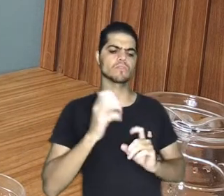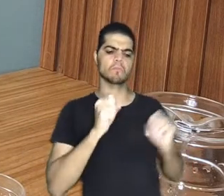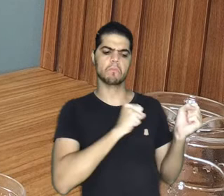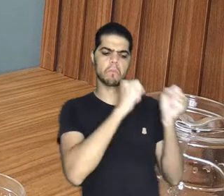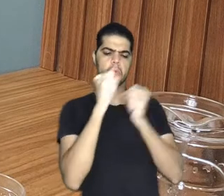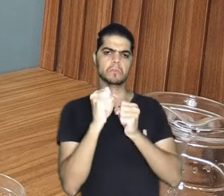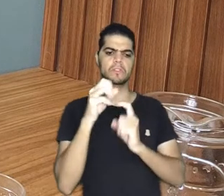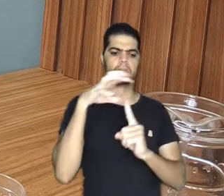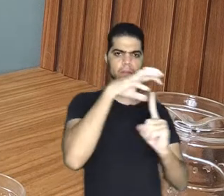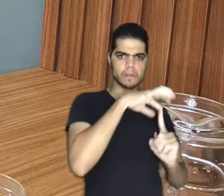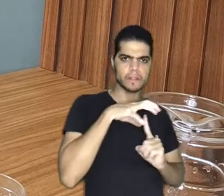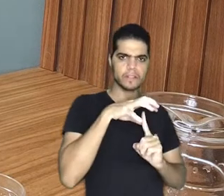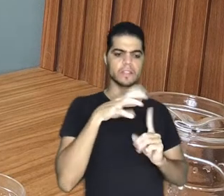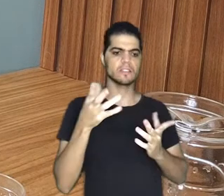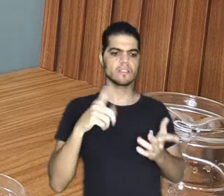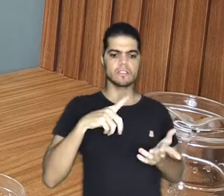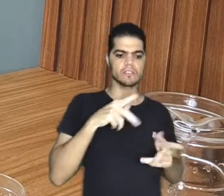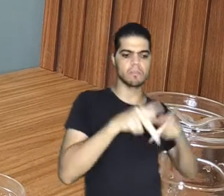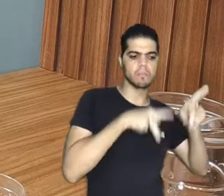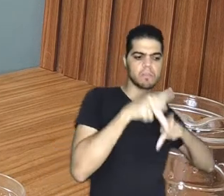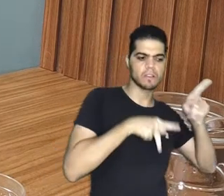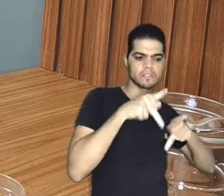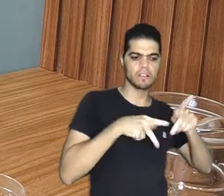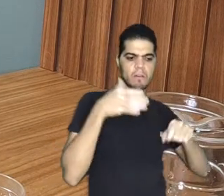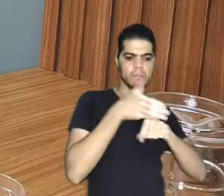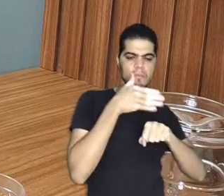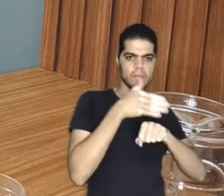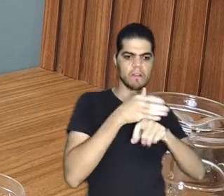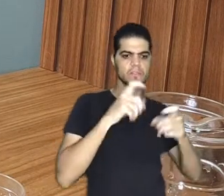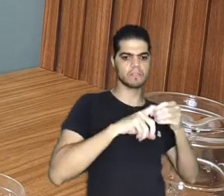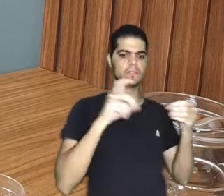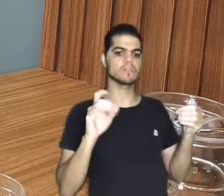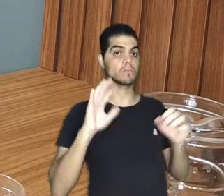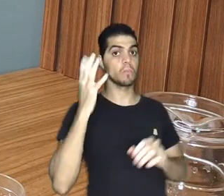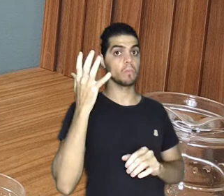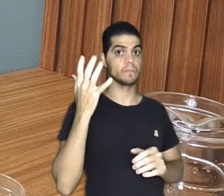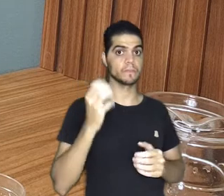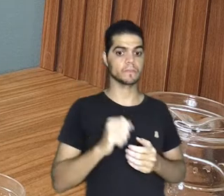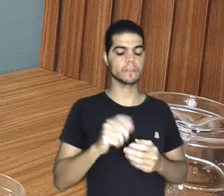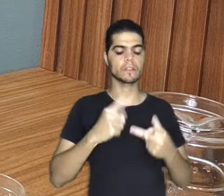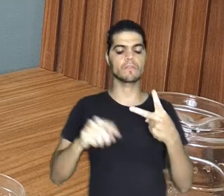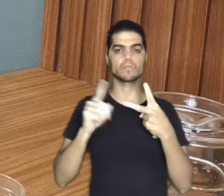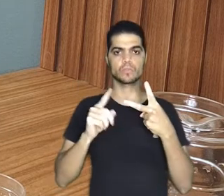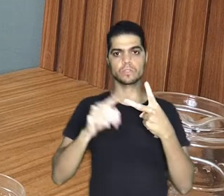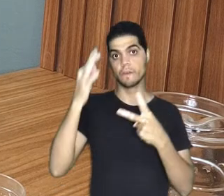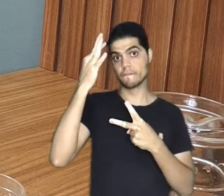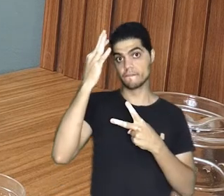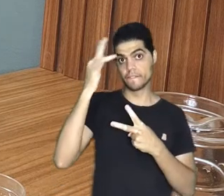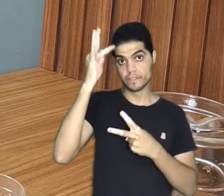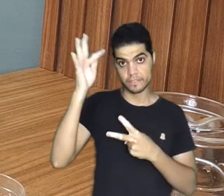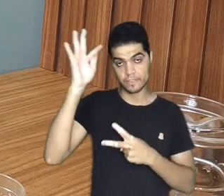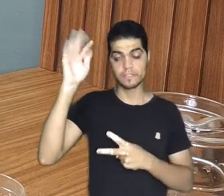não na participação popular na independência acontece. O outro modelo é o modelo francês,